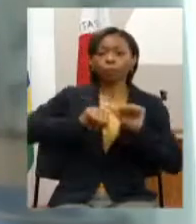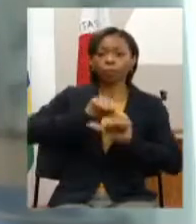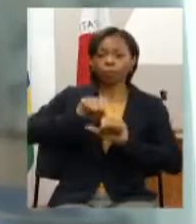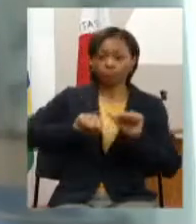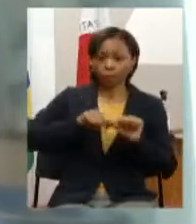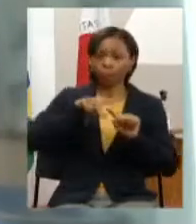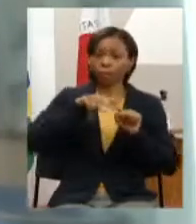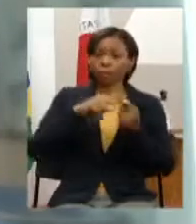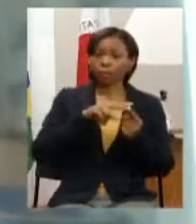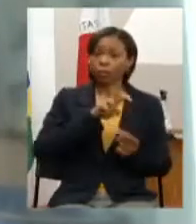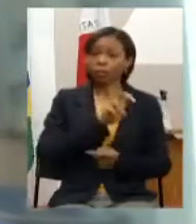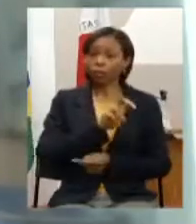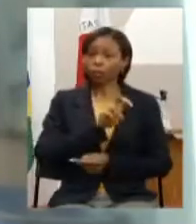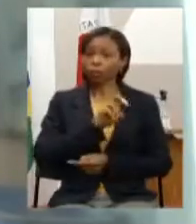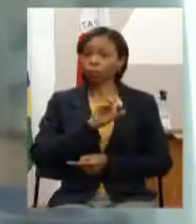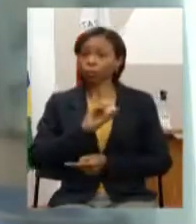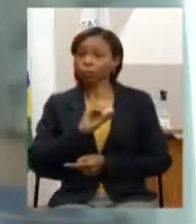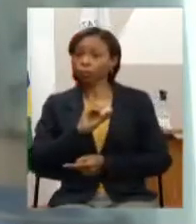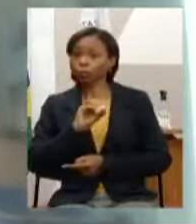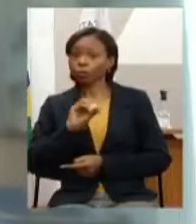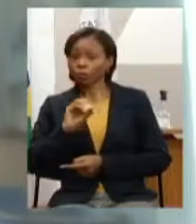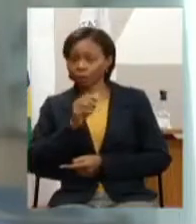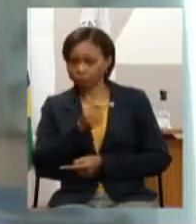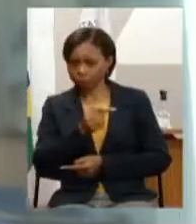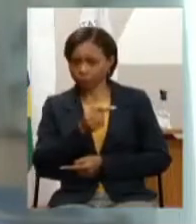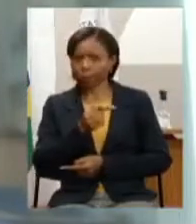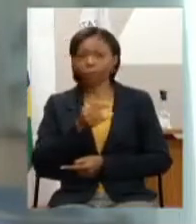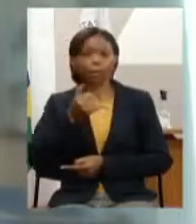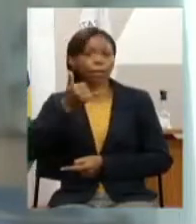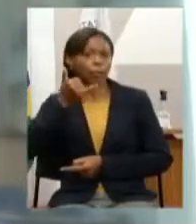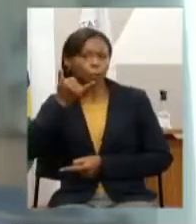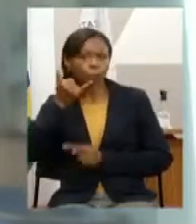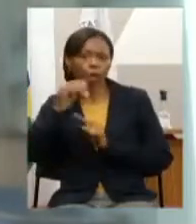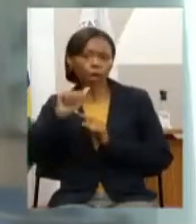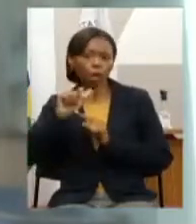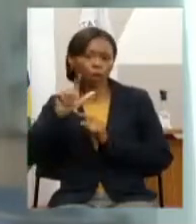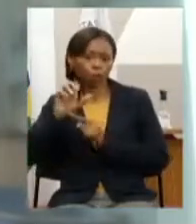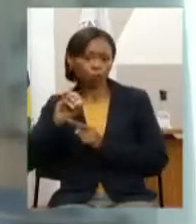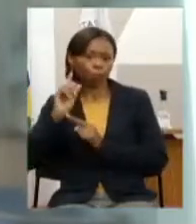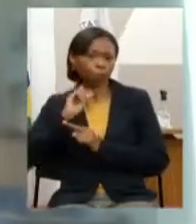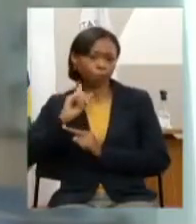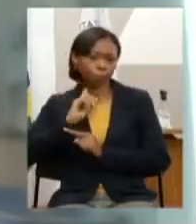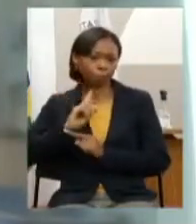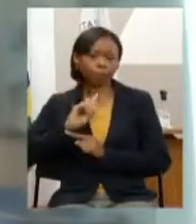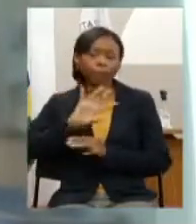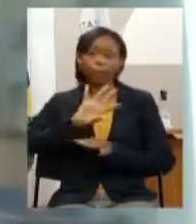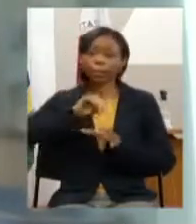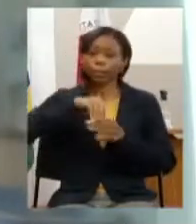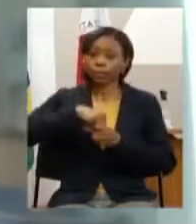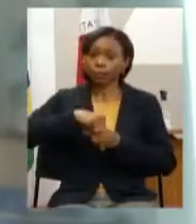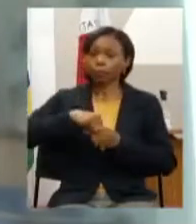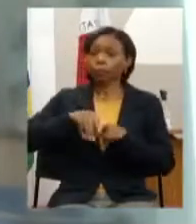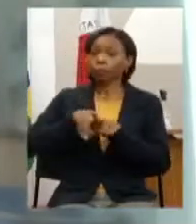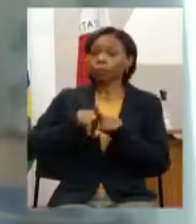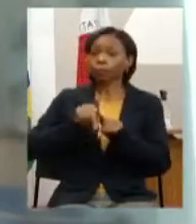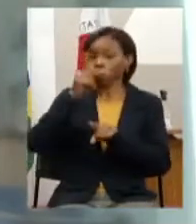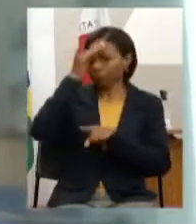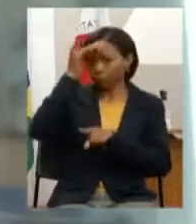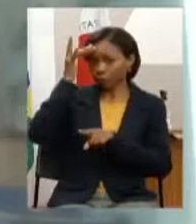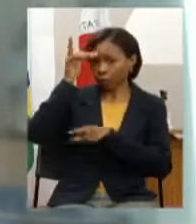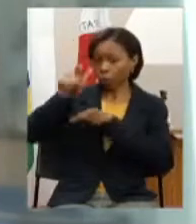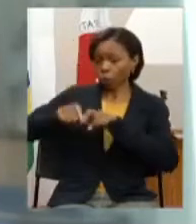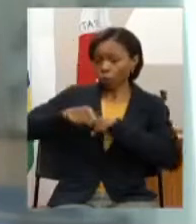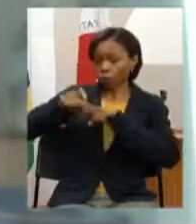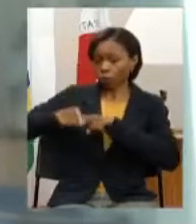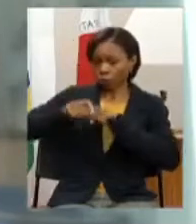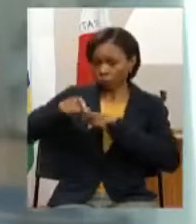ação 5.007 Alô Minas incluindo nela comunidades rurais como público alvo